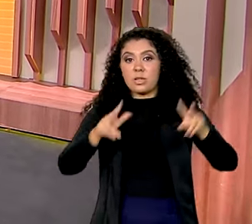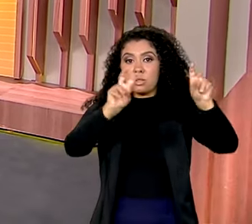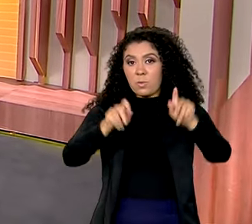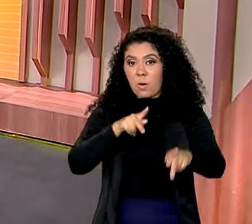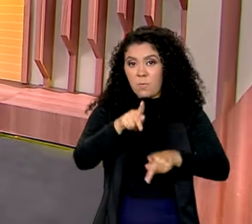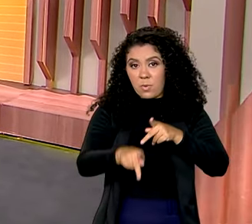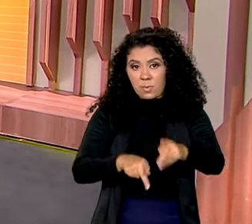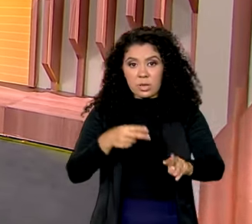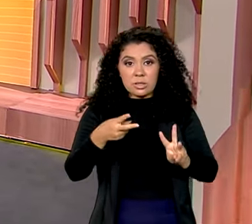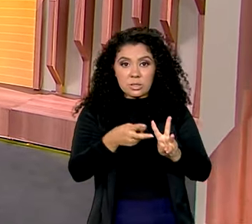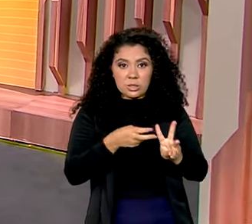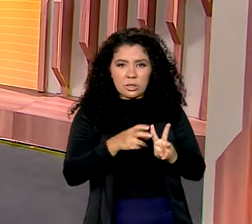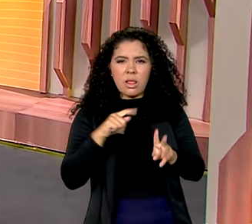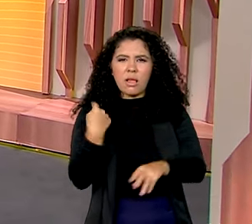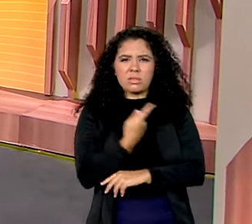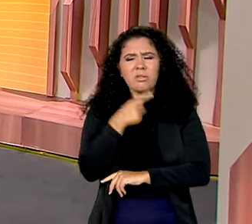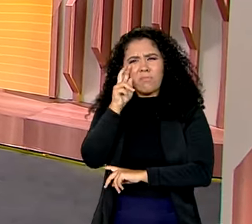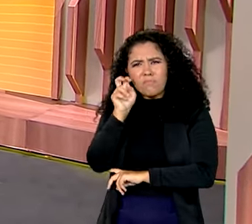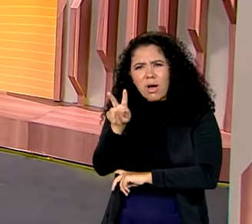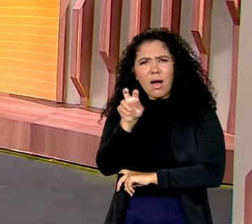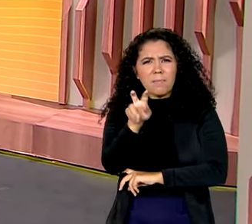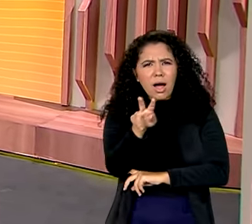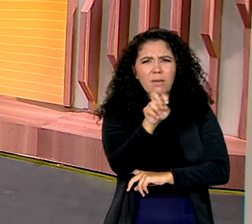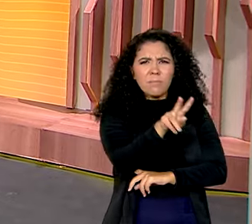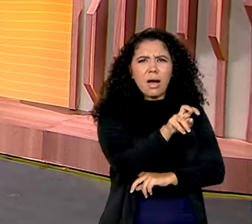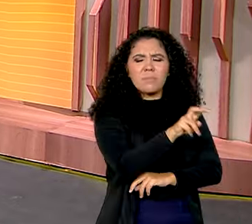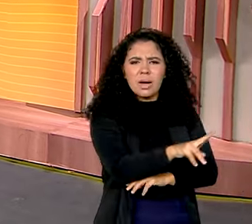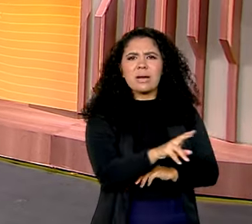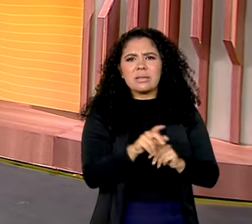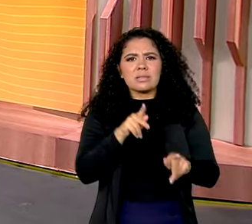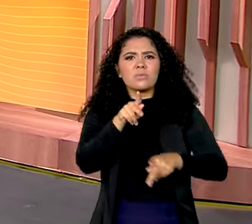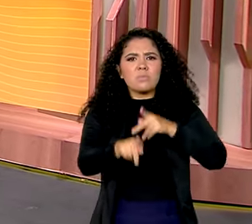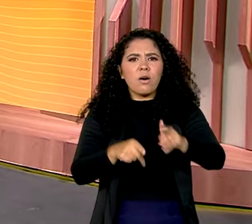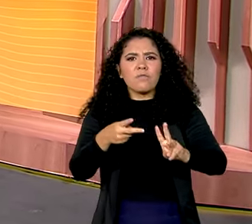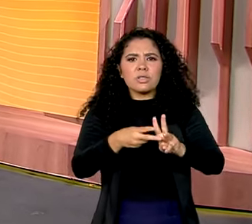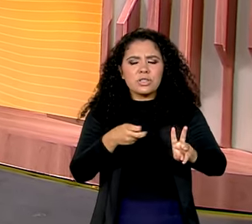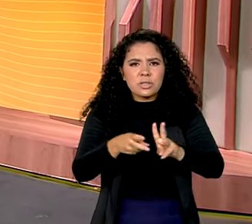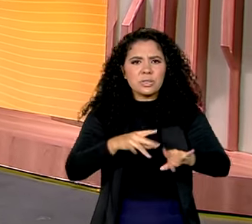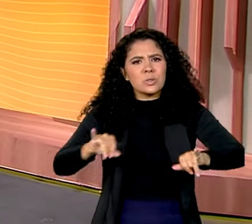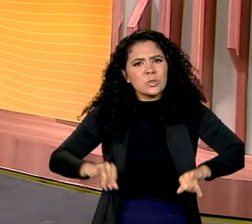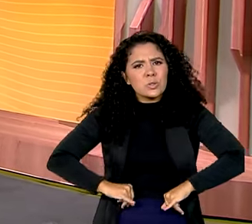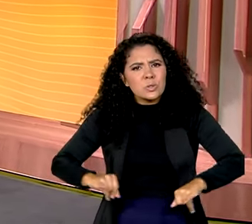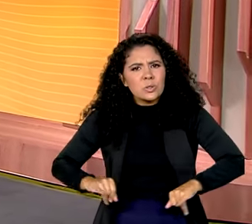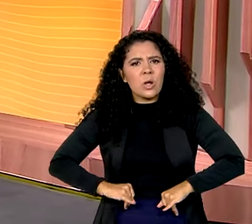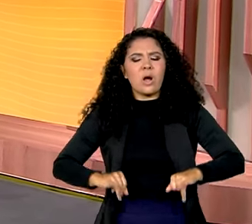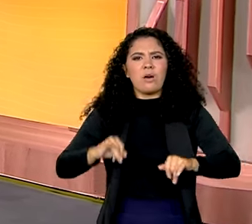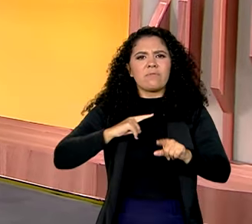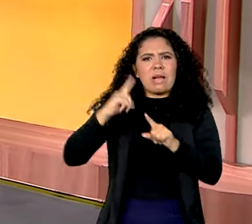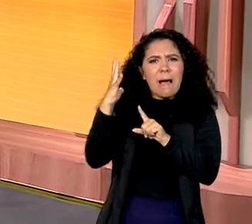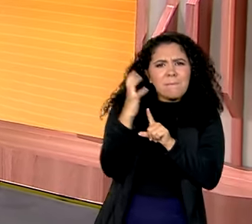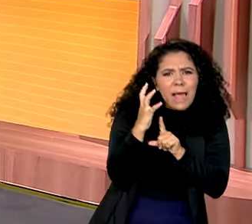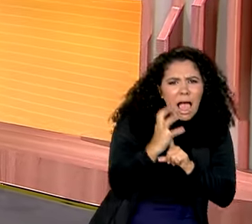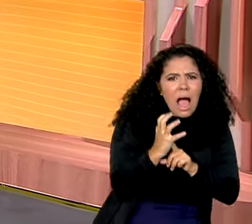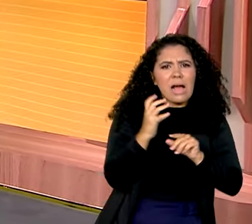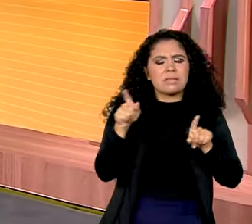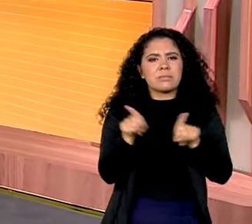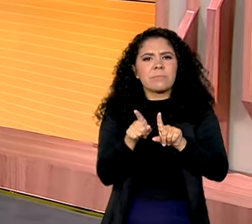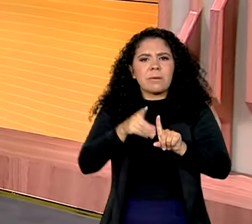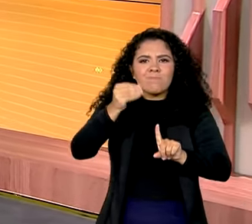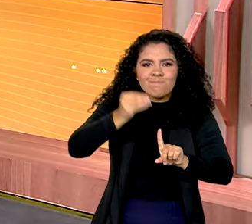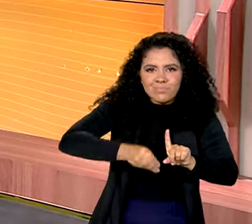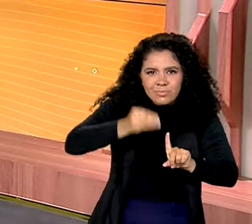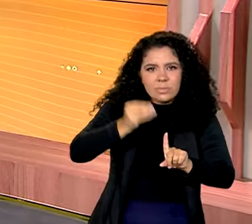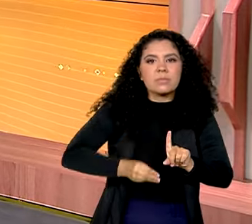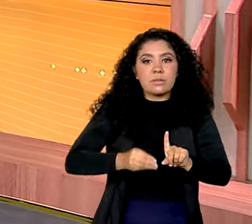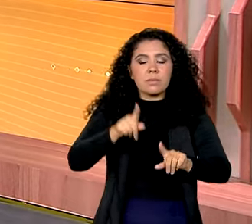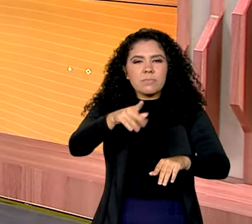indígena, a gente tem visto que muitos povos enfrentam situações de tensão social, ameaças e vulnerabilidade.